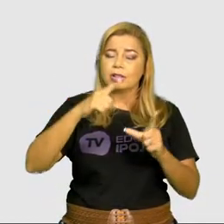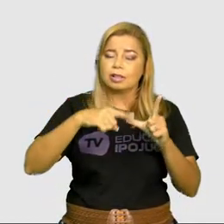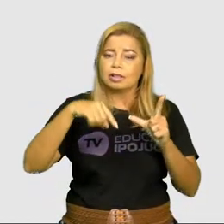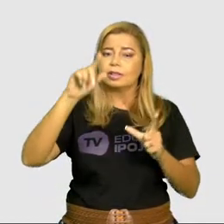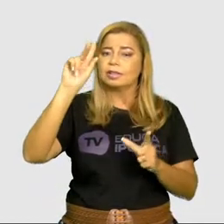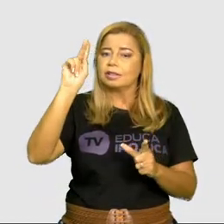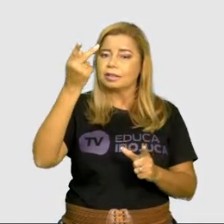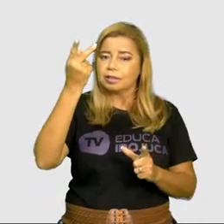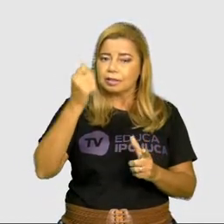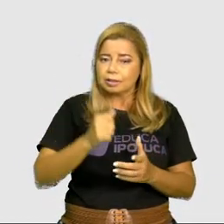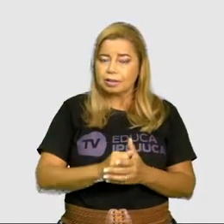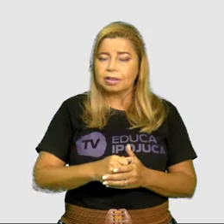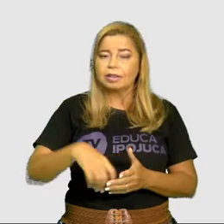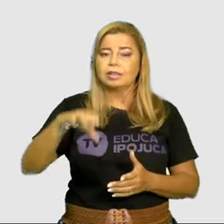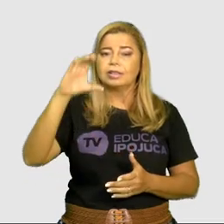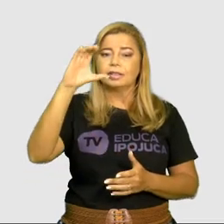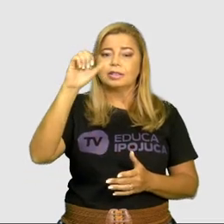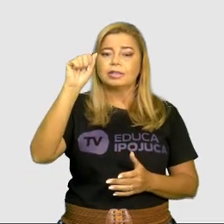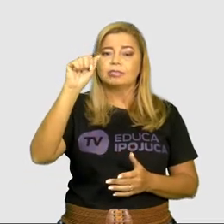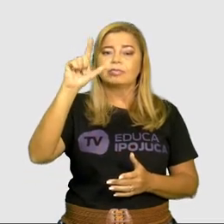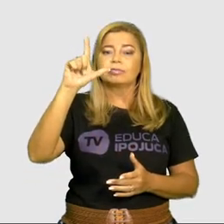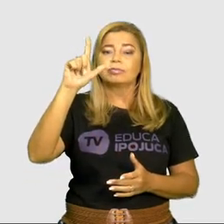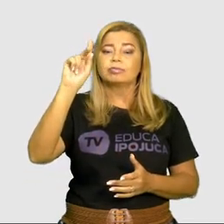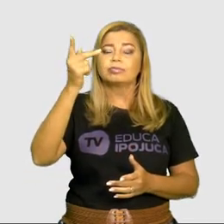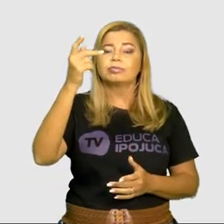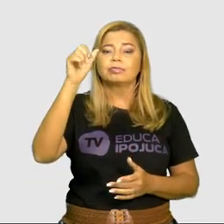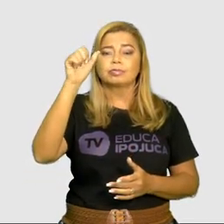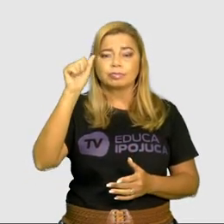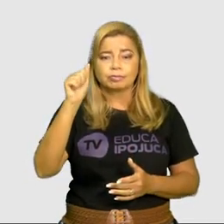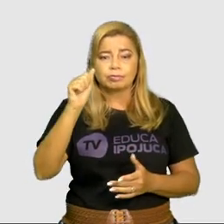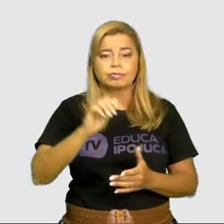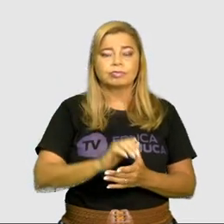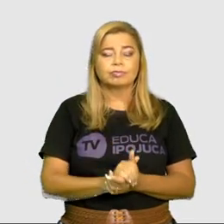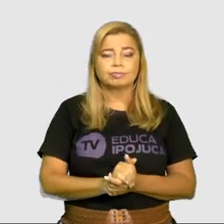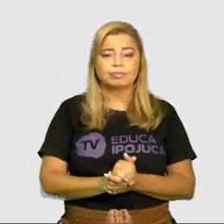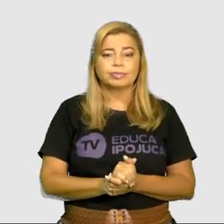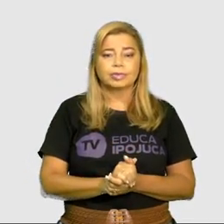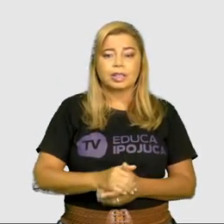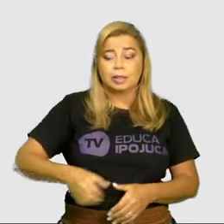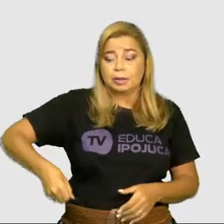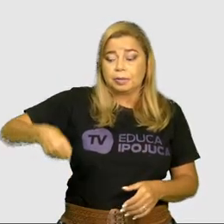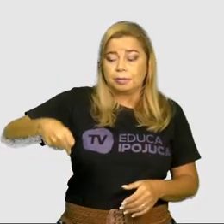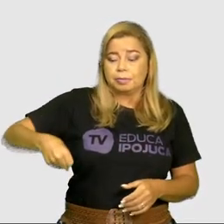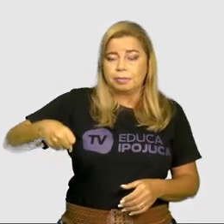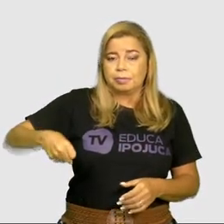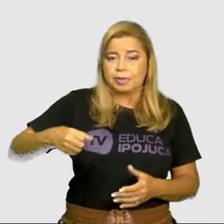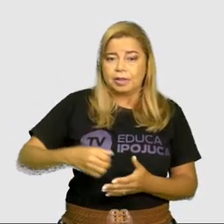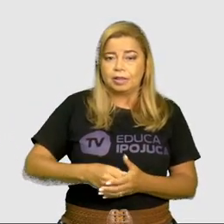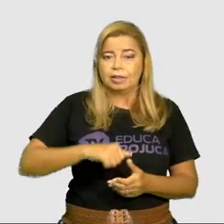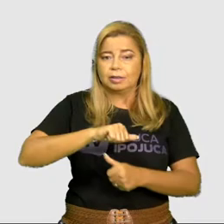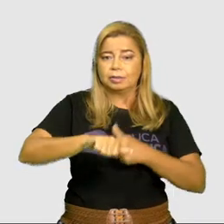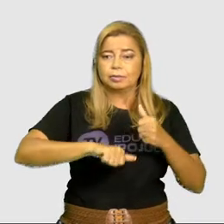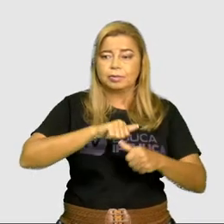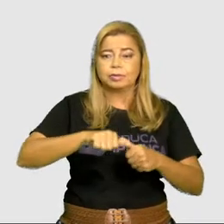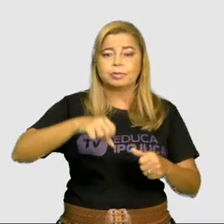mala. Aí transformamos a mala em malha.